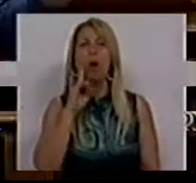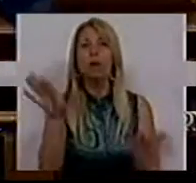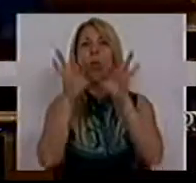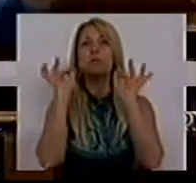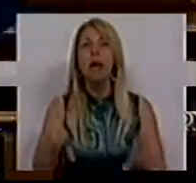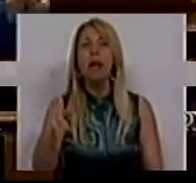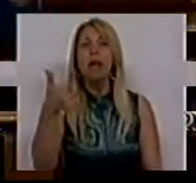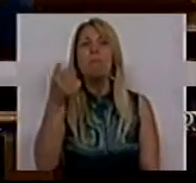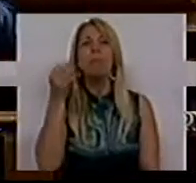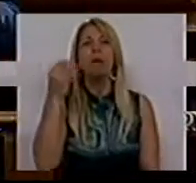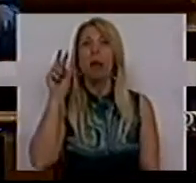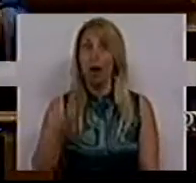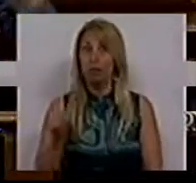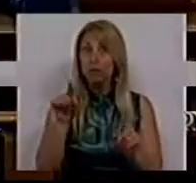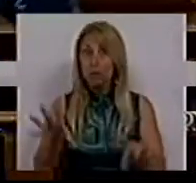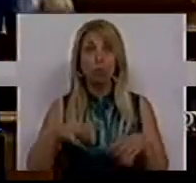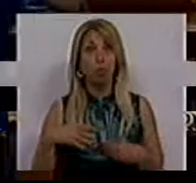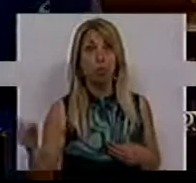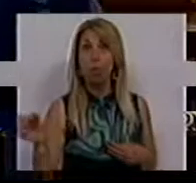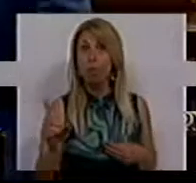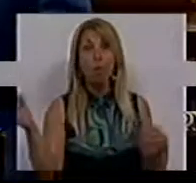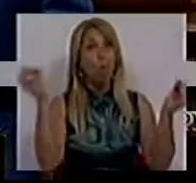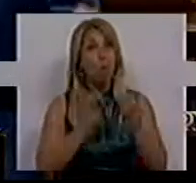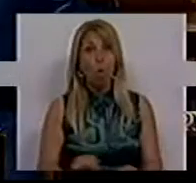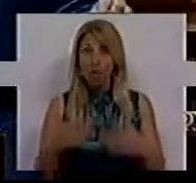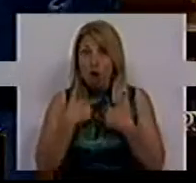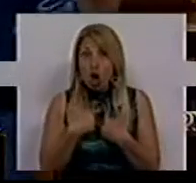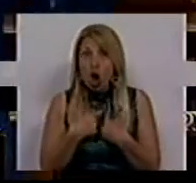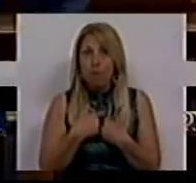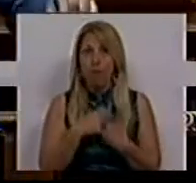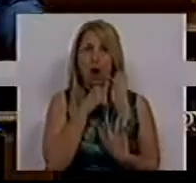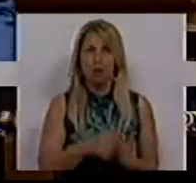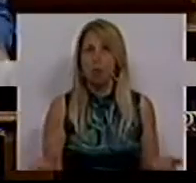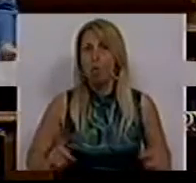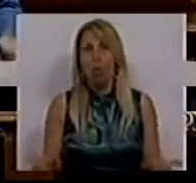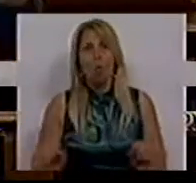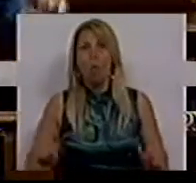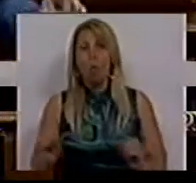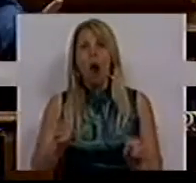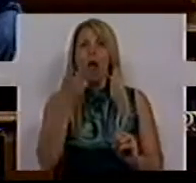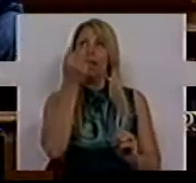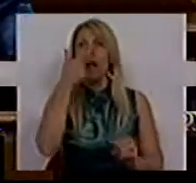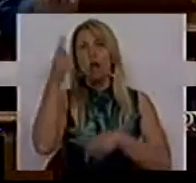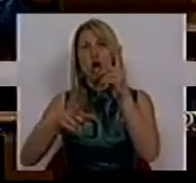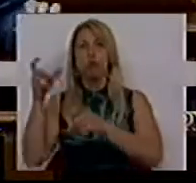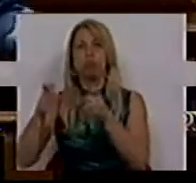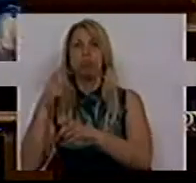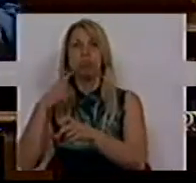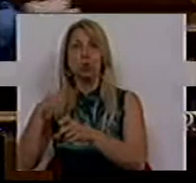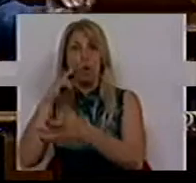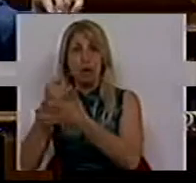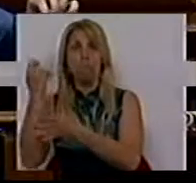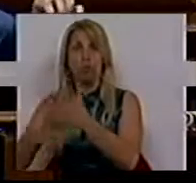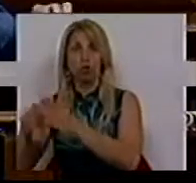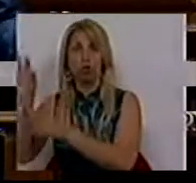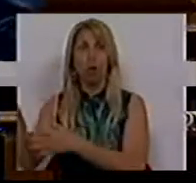entraremos. Não haverá da nossa parte dinheiro dos contribuintes para meter num buraco criados pela família Espírito Santo. Da nossa